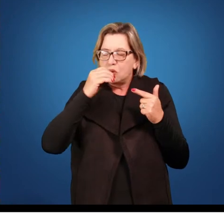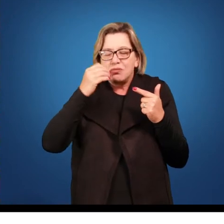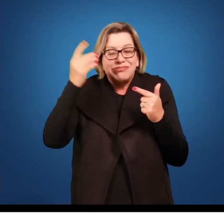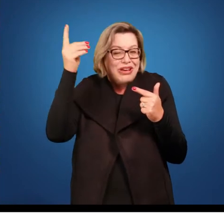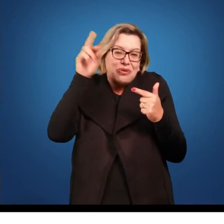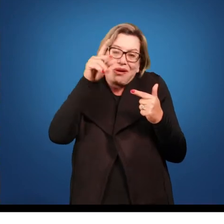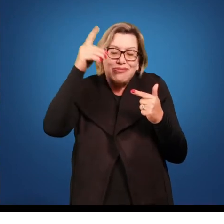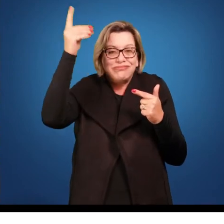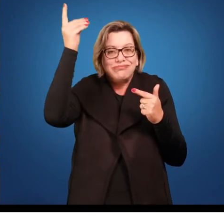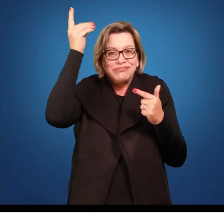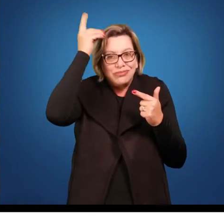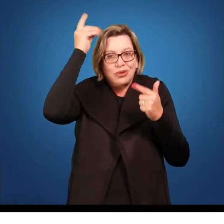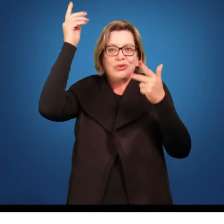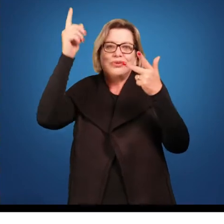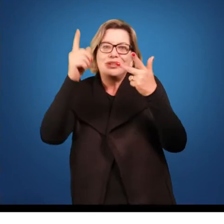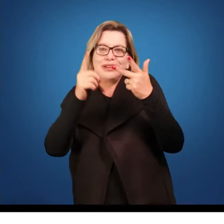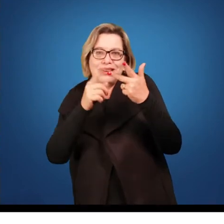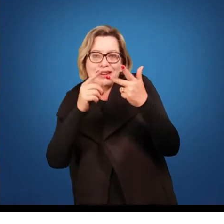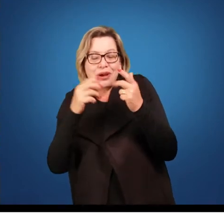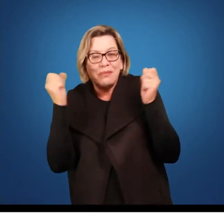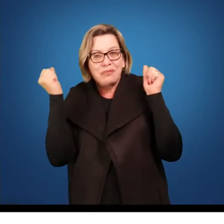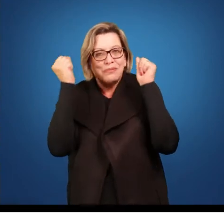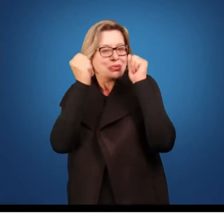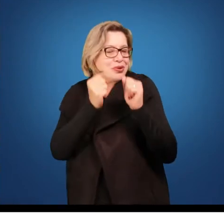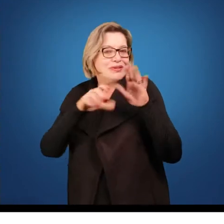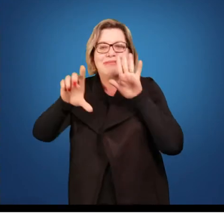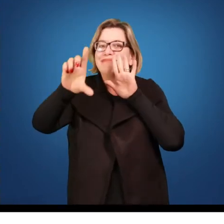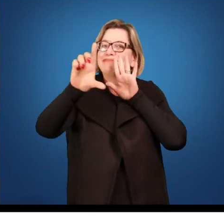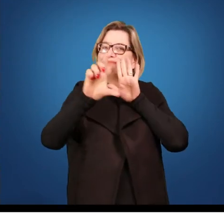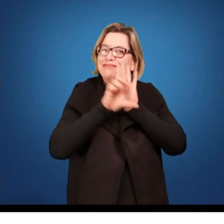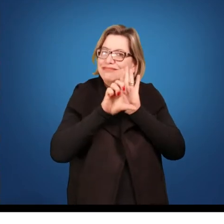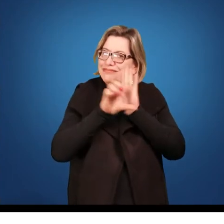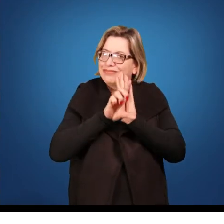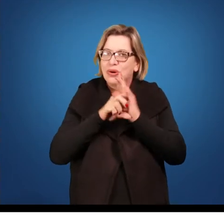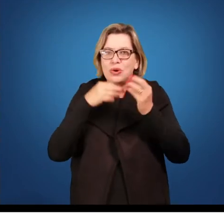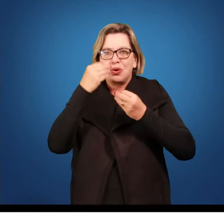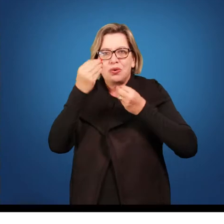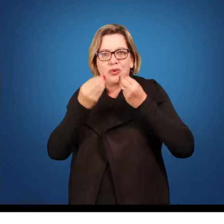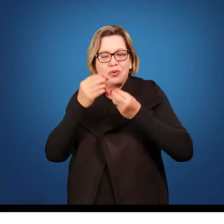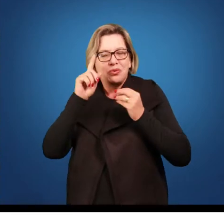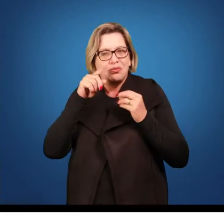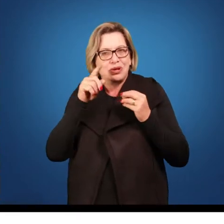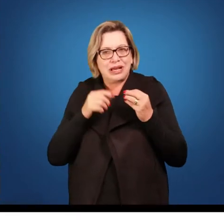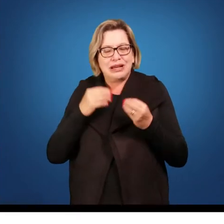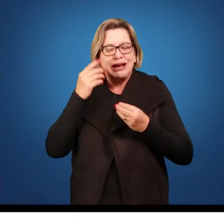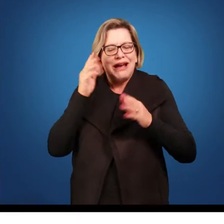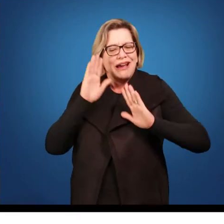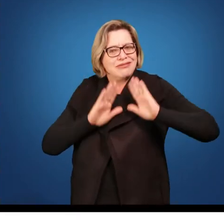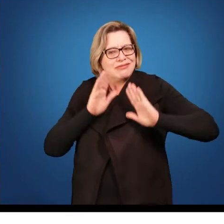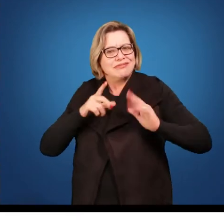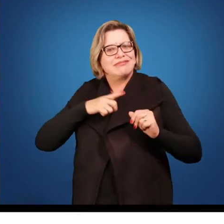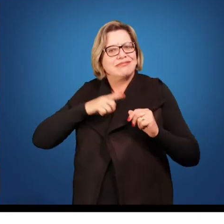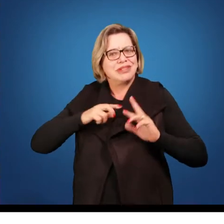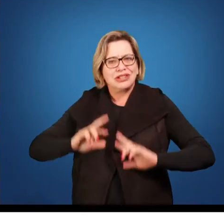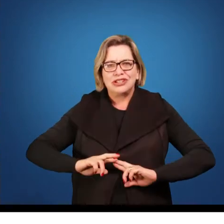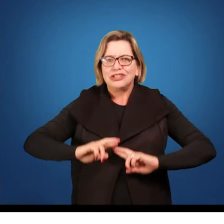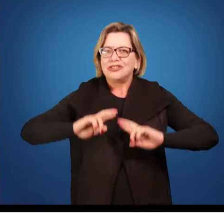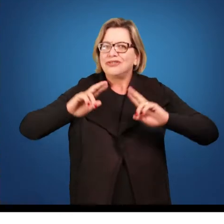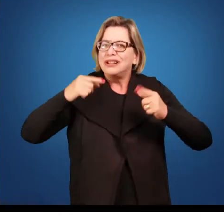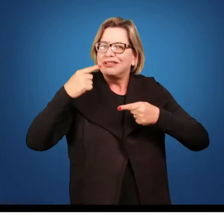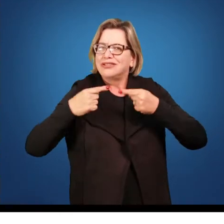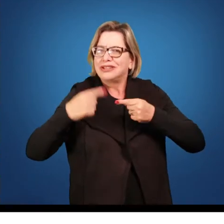o dom, certo? E o poder legal, a legalidade, a legitimidade do processo. Há sempre uma dicotomia, uma discussão entre